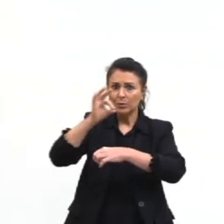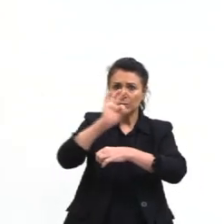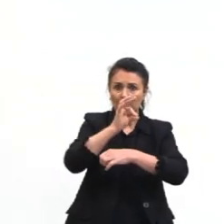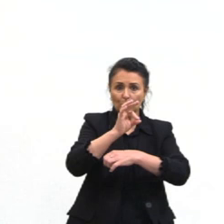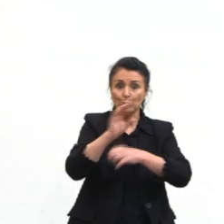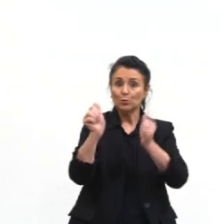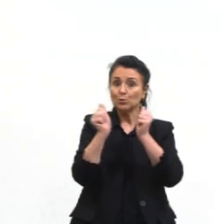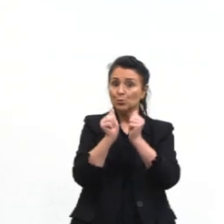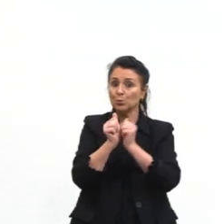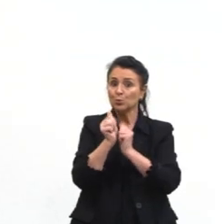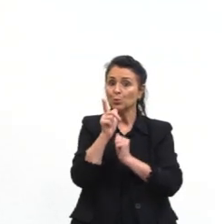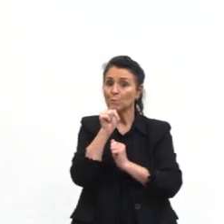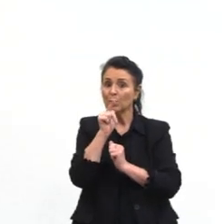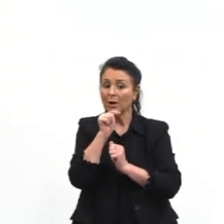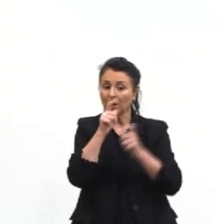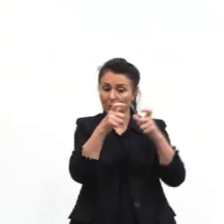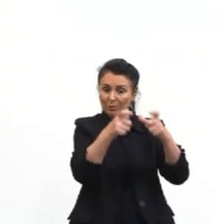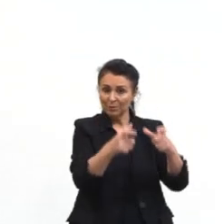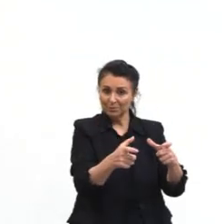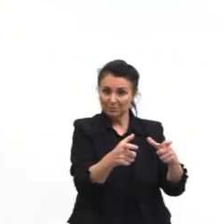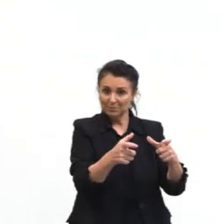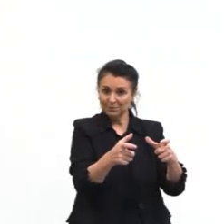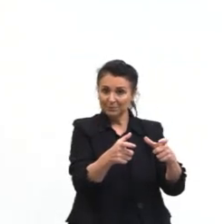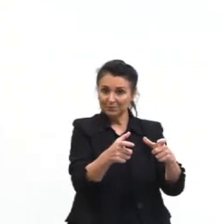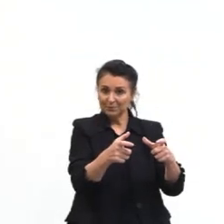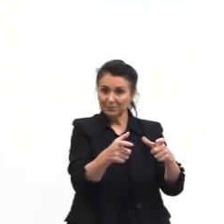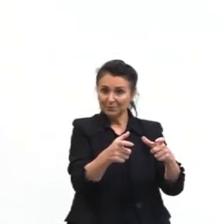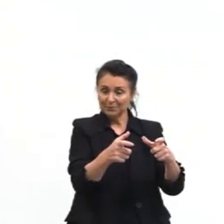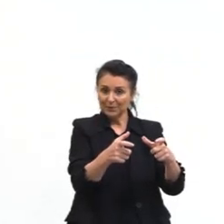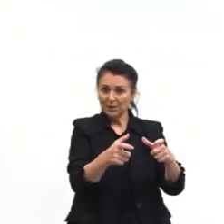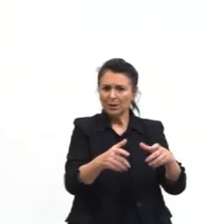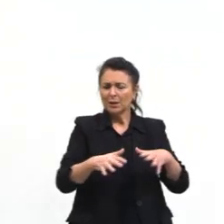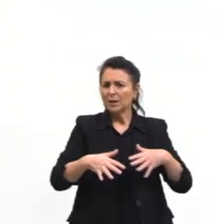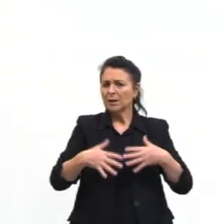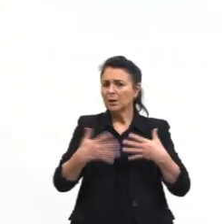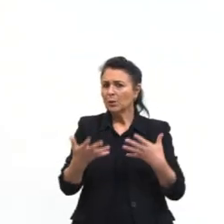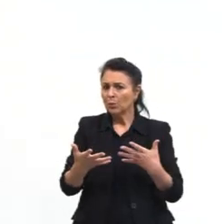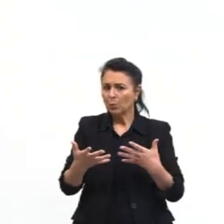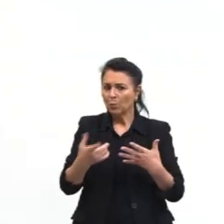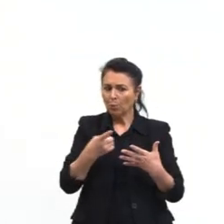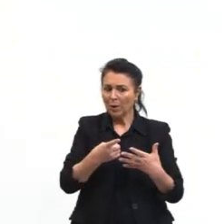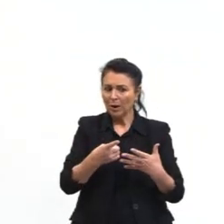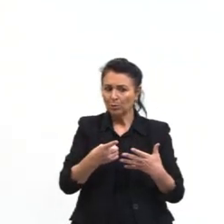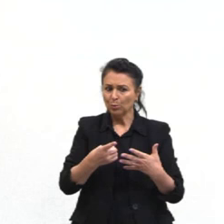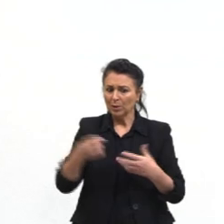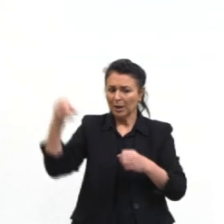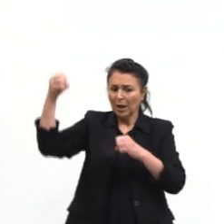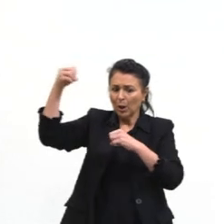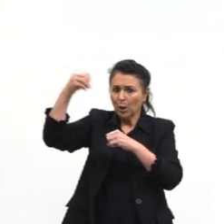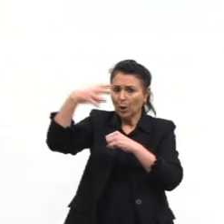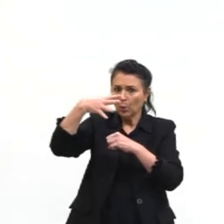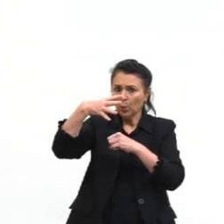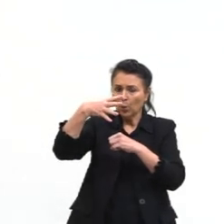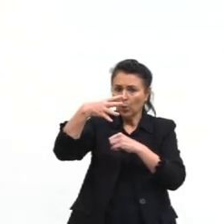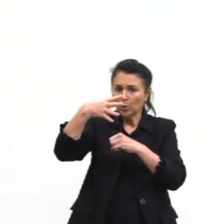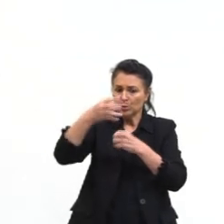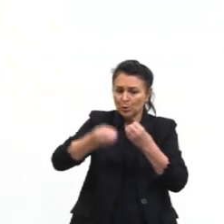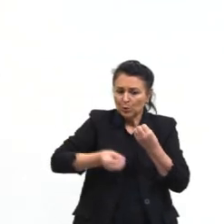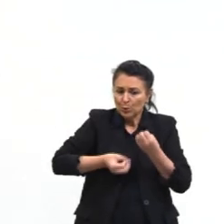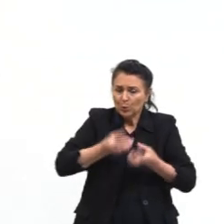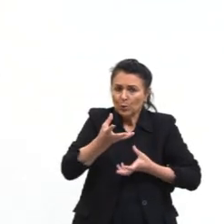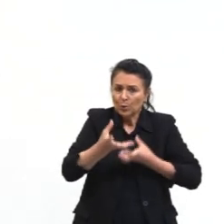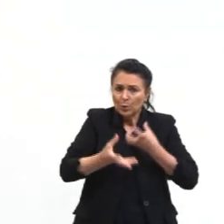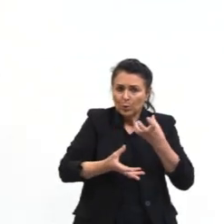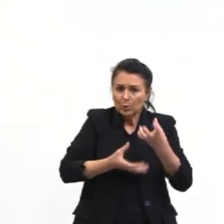com a água do criadouro e, quando ativada pela luz, induz a produção de